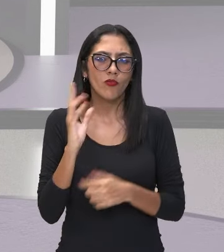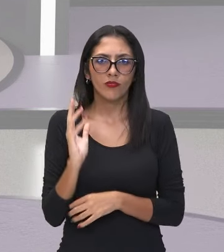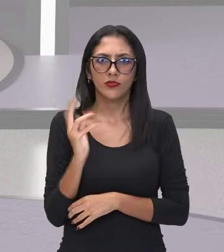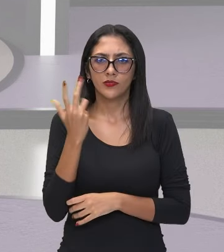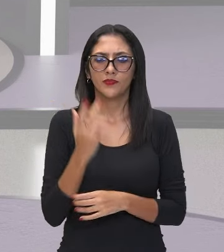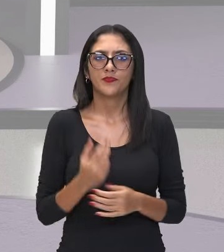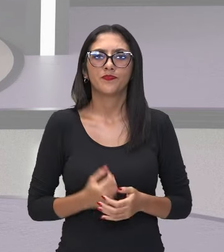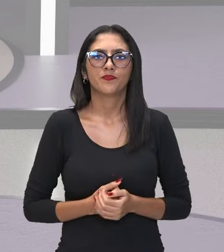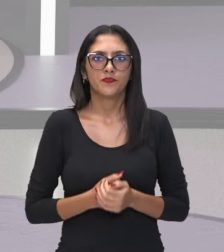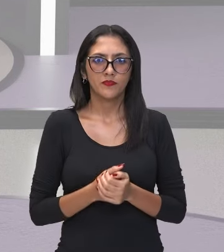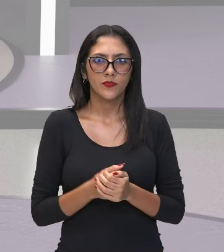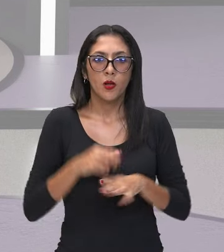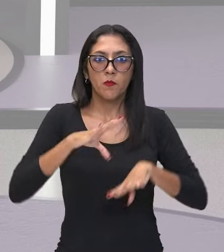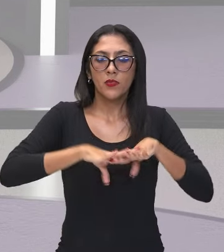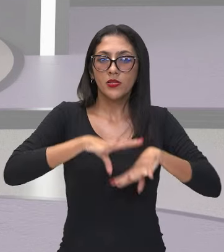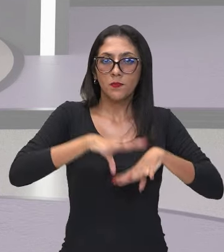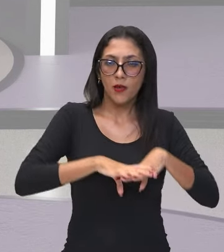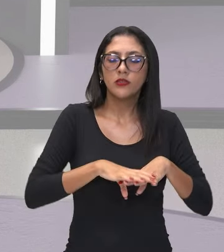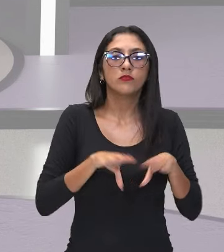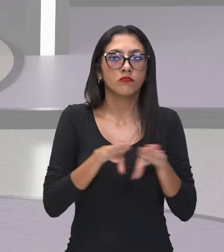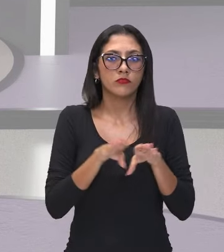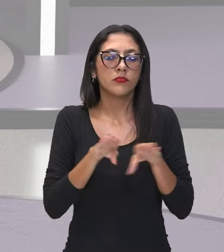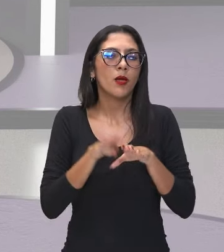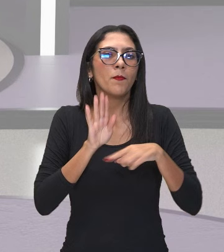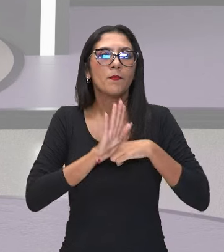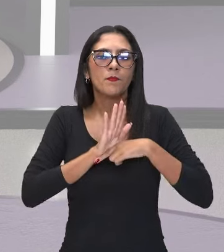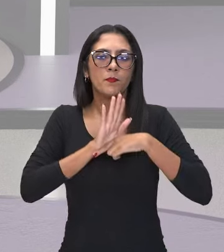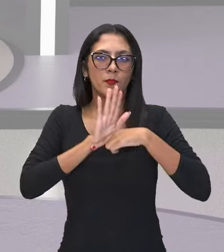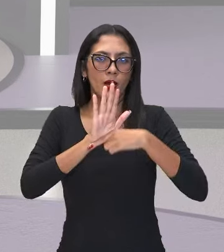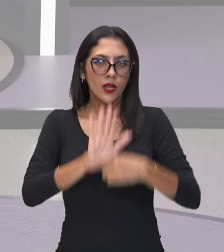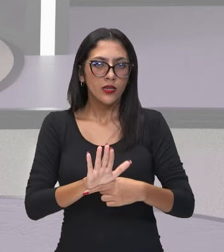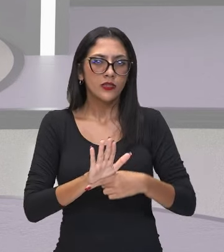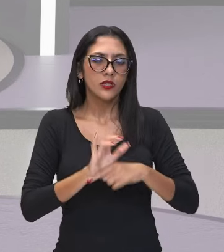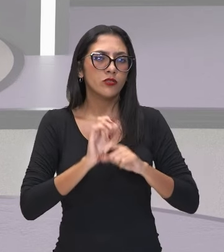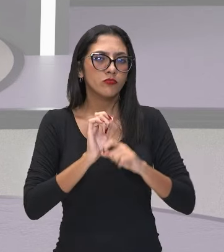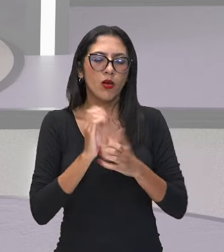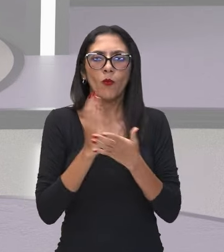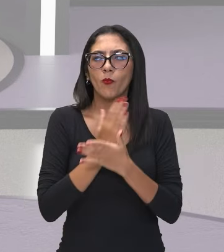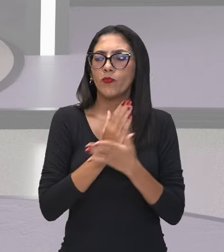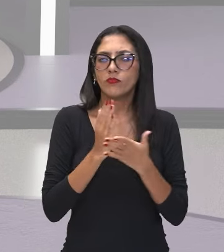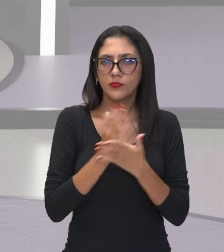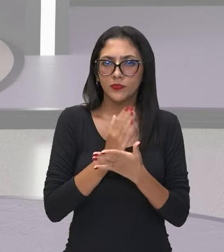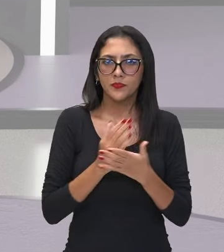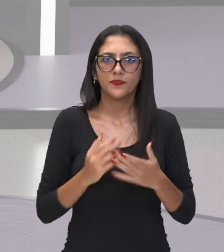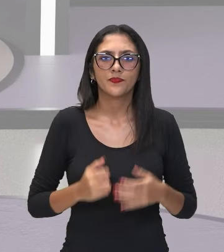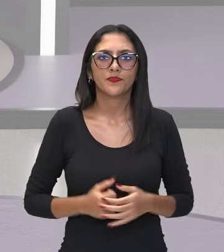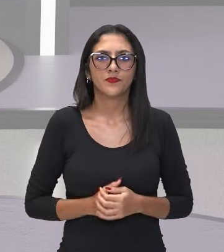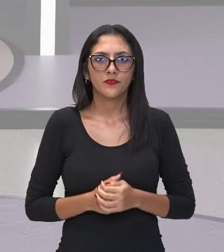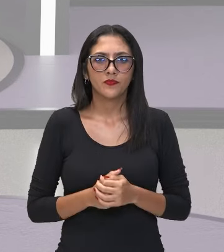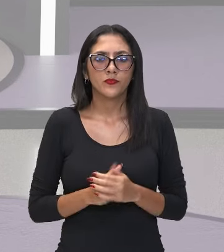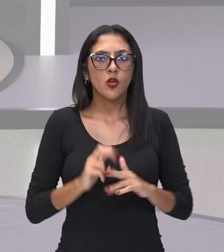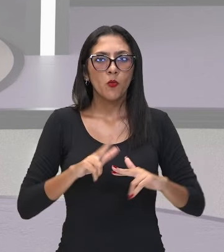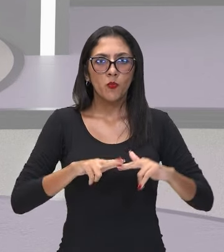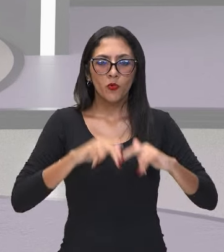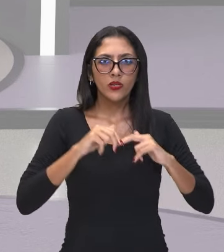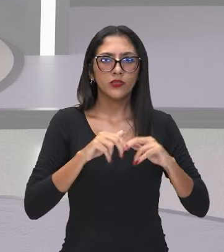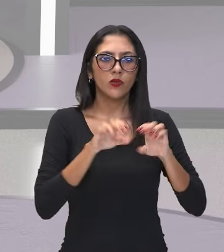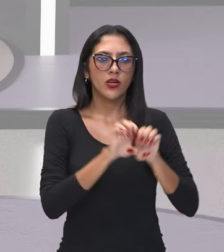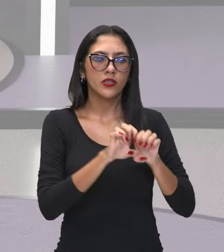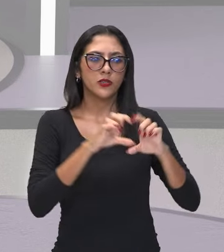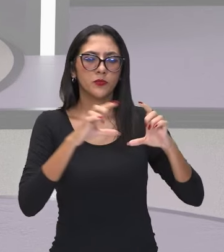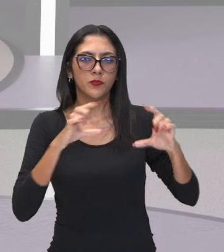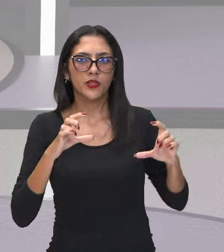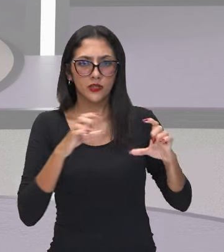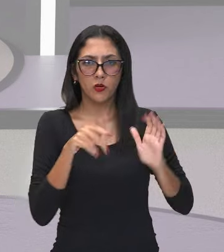matemática também exprime algo, vem ali representando algo. Então, é por isso que a expressão regional, a